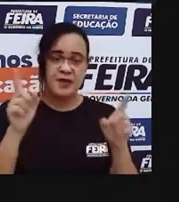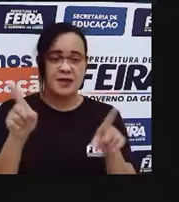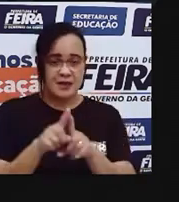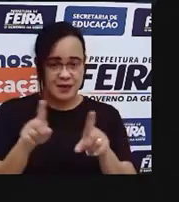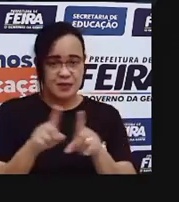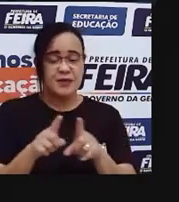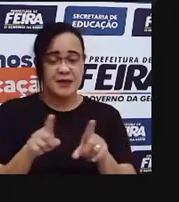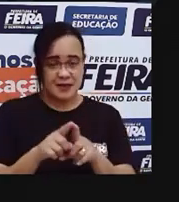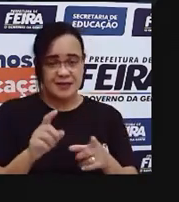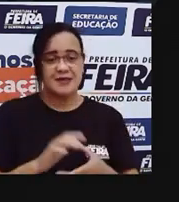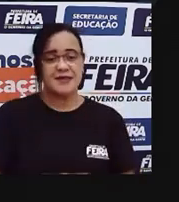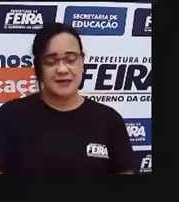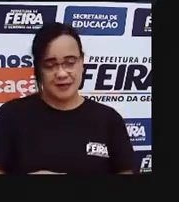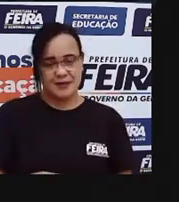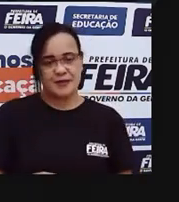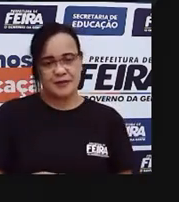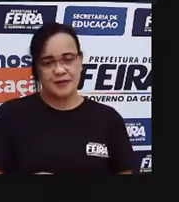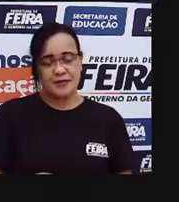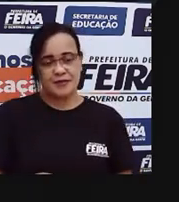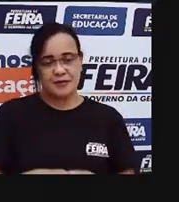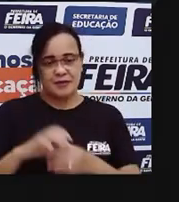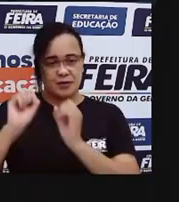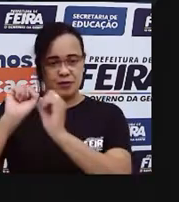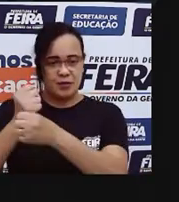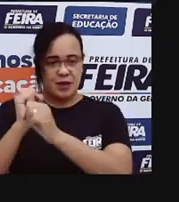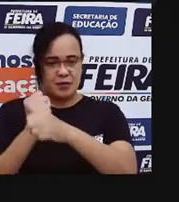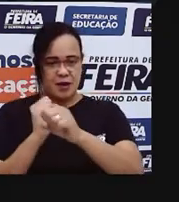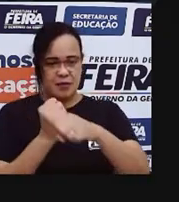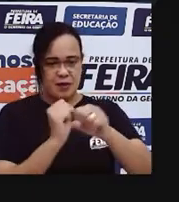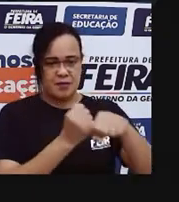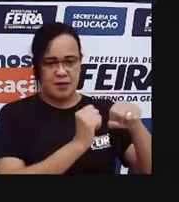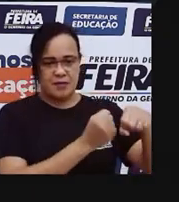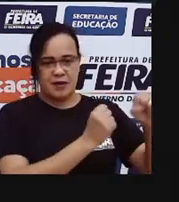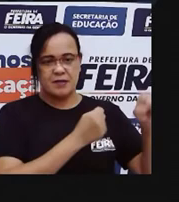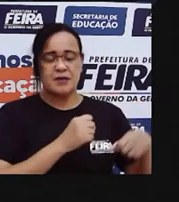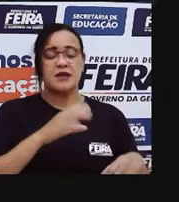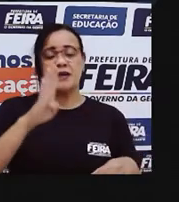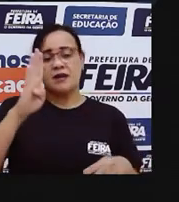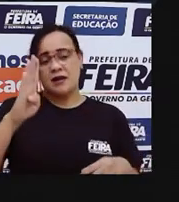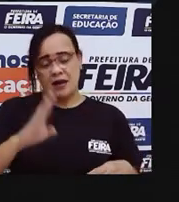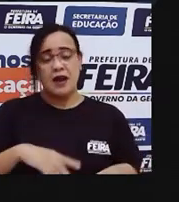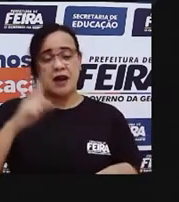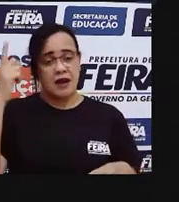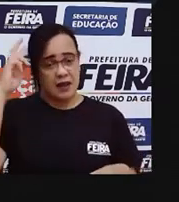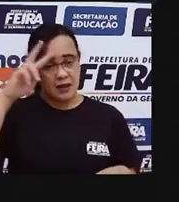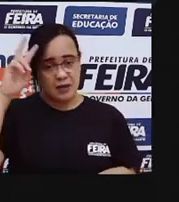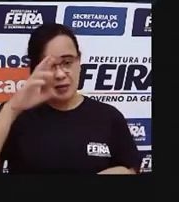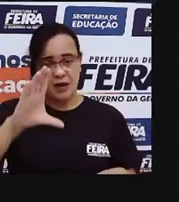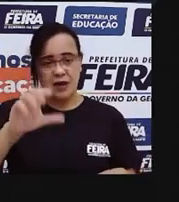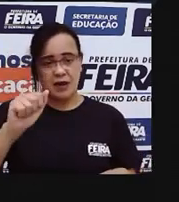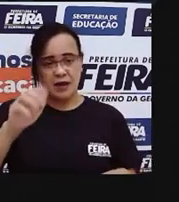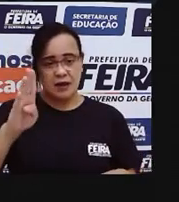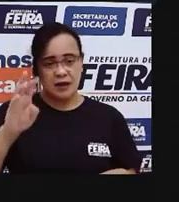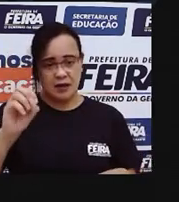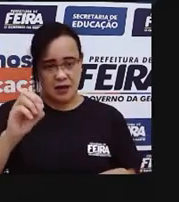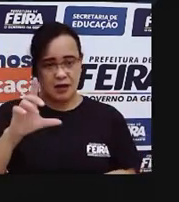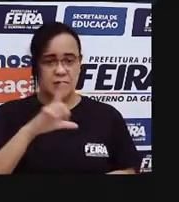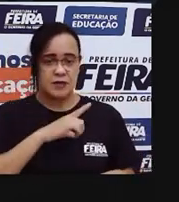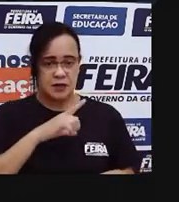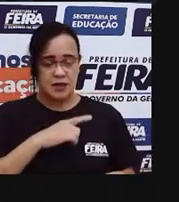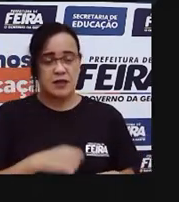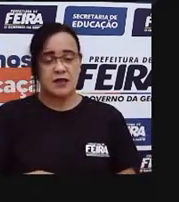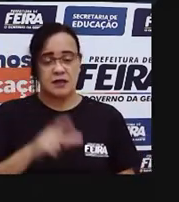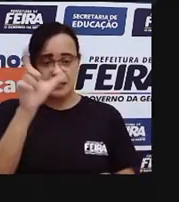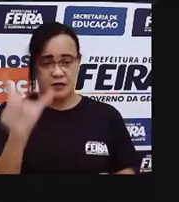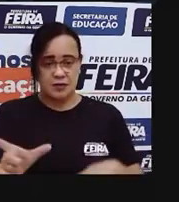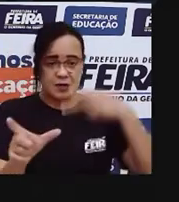escreve Cabo Tá bom? E tem o cabo Da vassoura Né? Tem o cabo da vassoura E tem o cabo Que